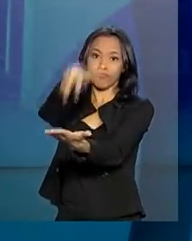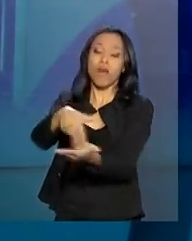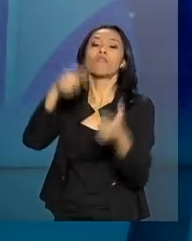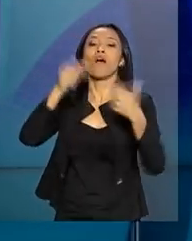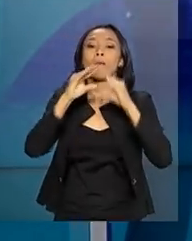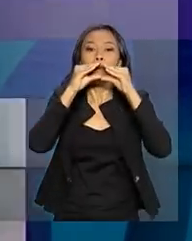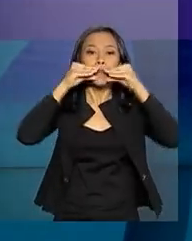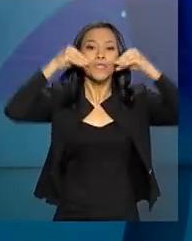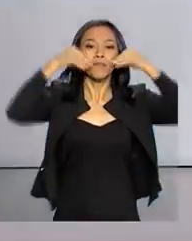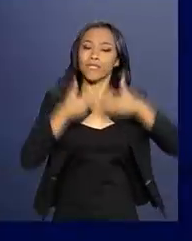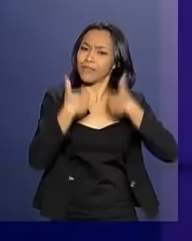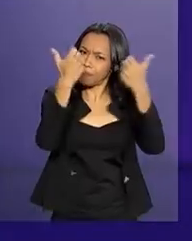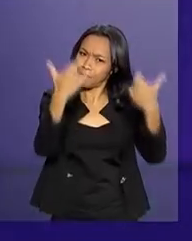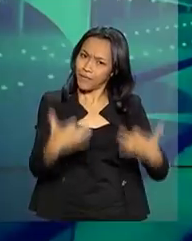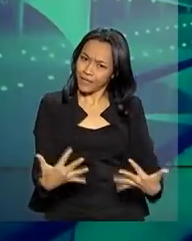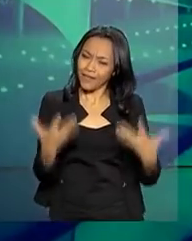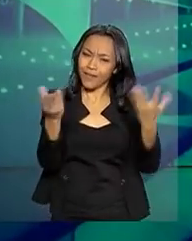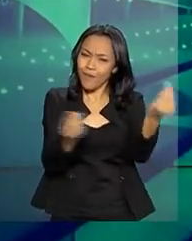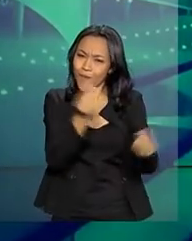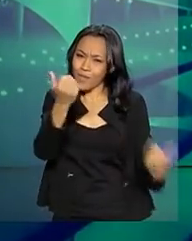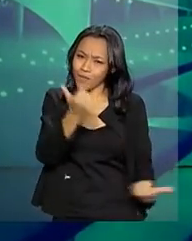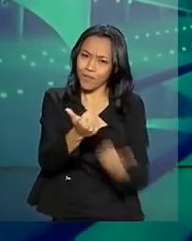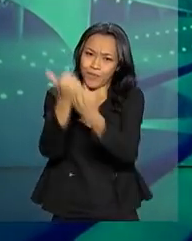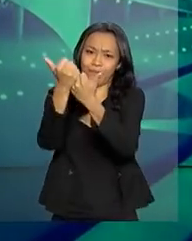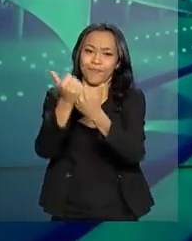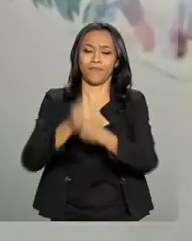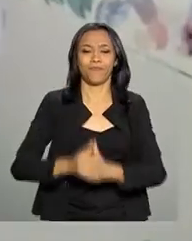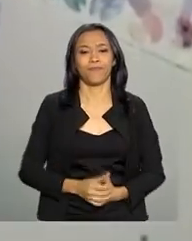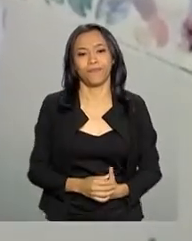e mostra mais para a gente sobre essa cooperação.